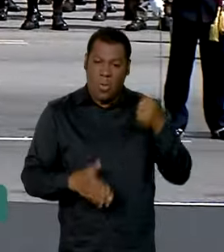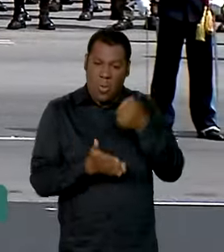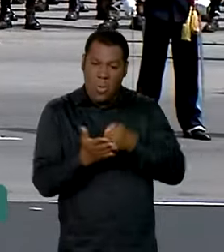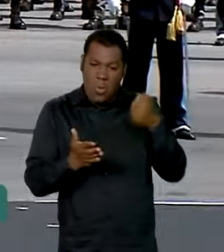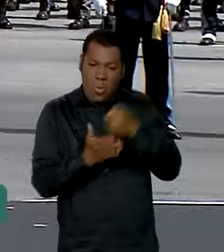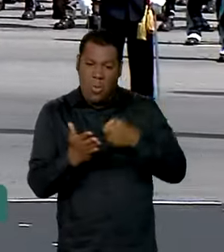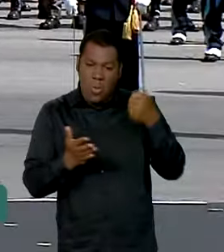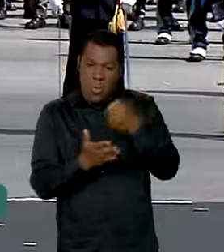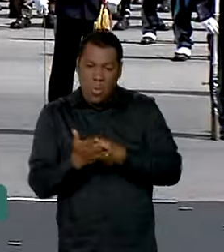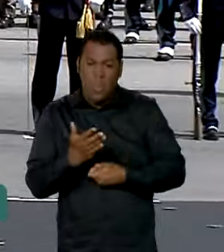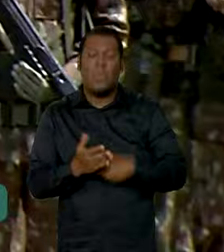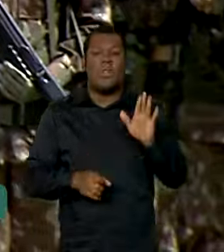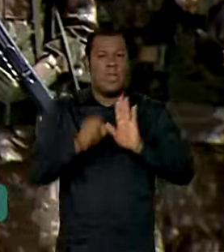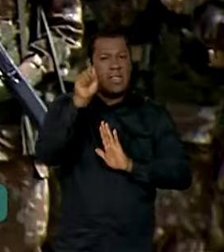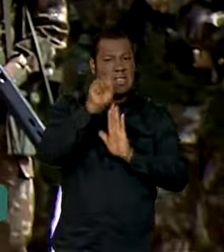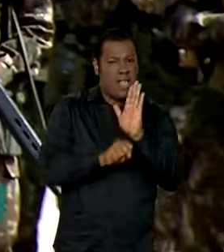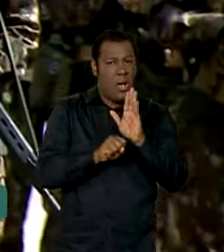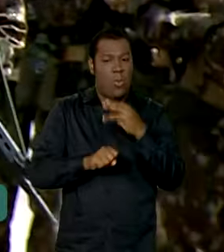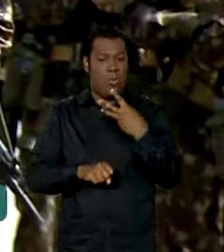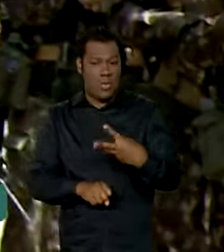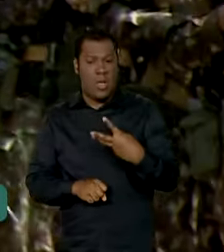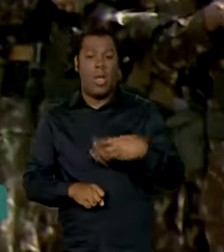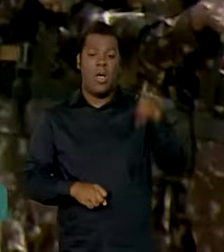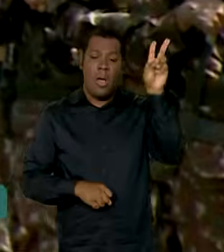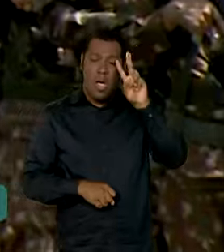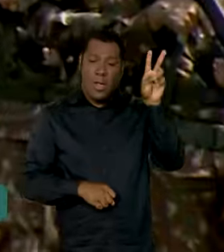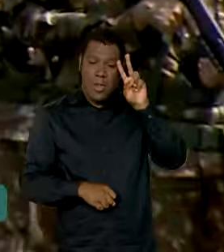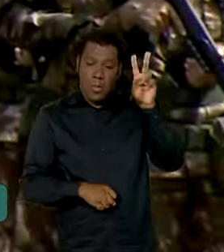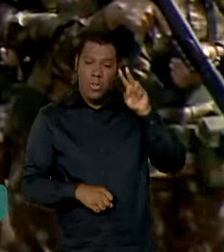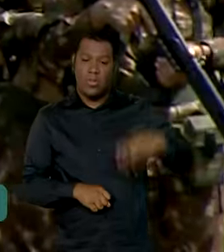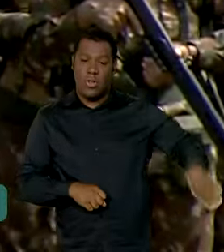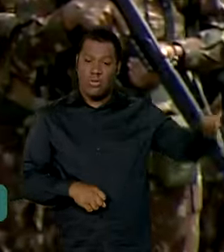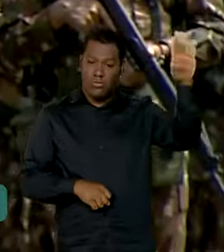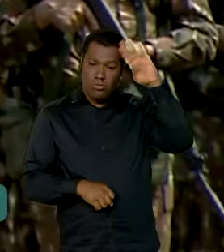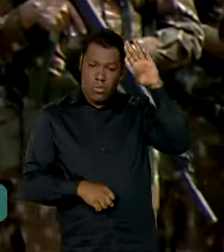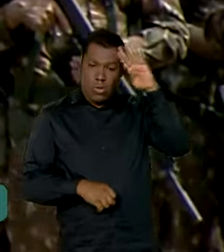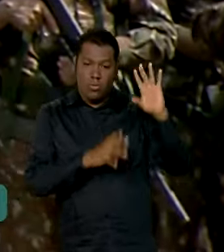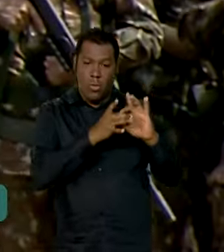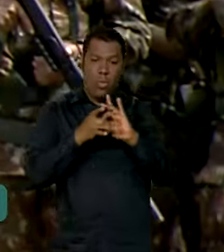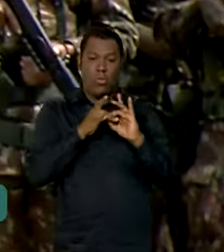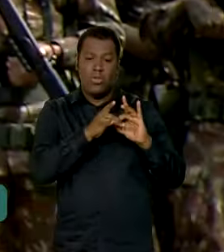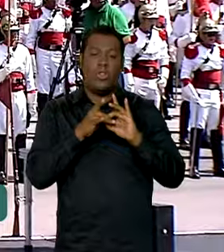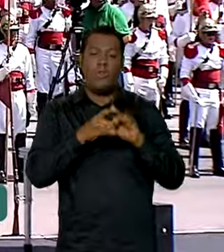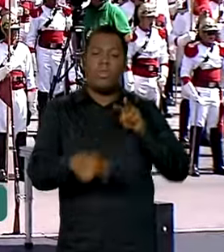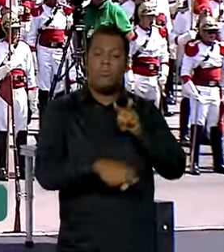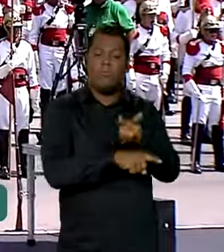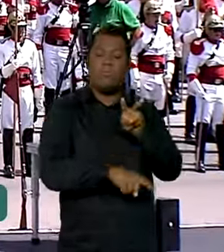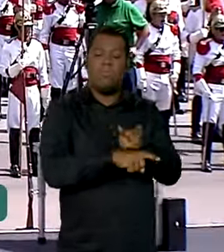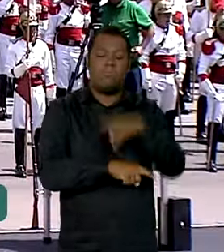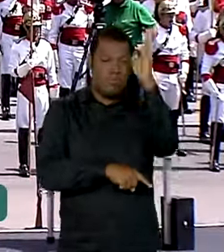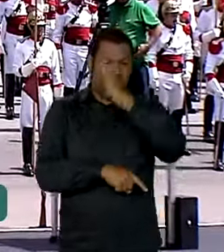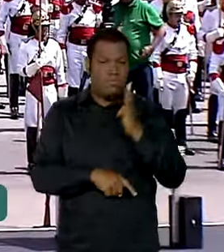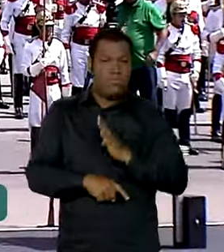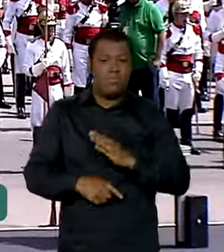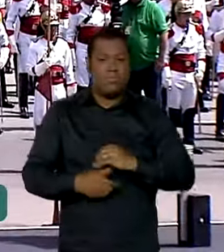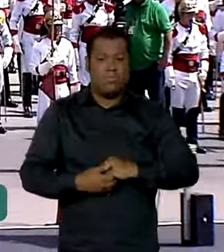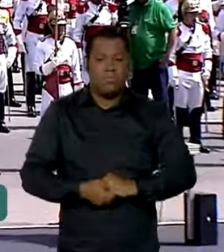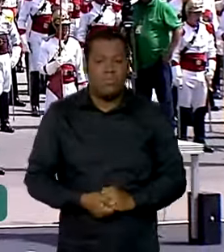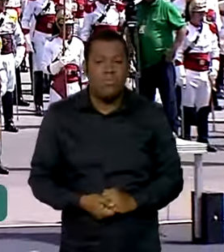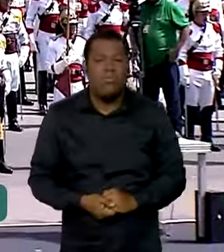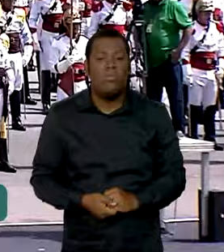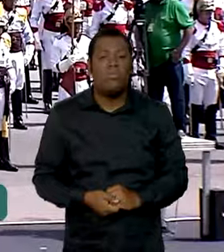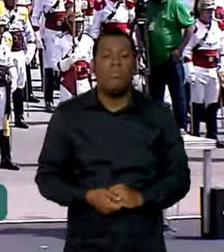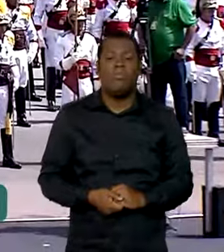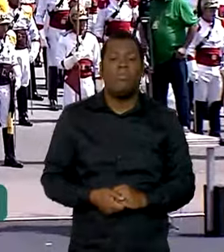de três séculos e lembrou que os soldados estão unidos na defesa da pátria. A força terrestre foi